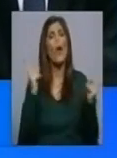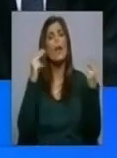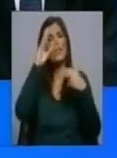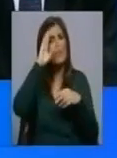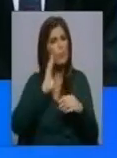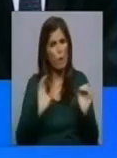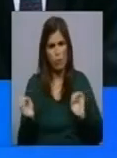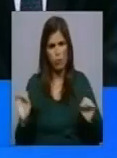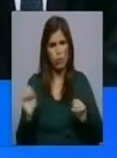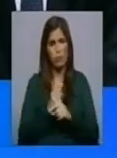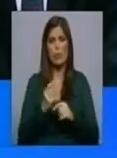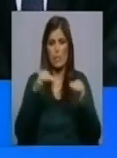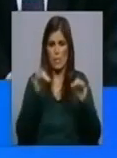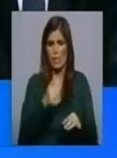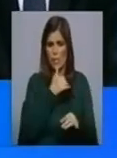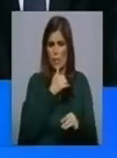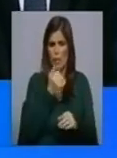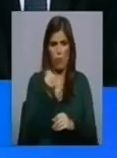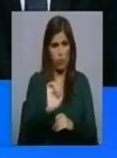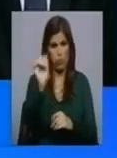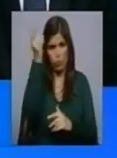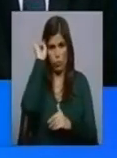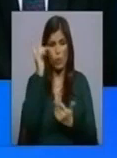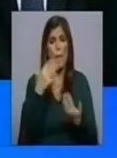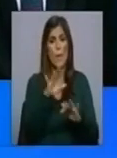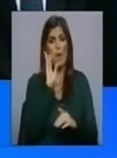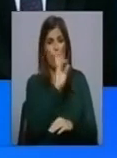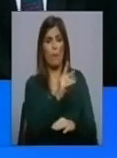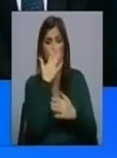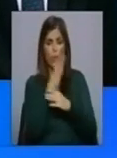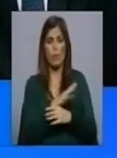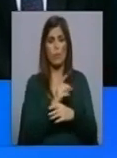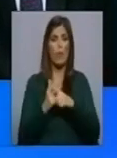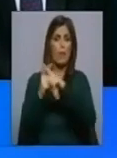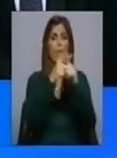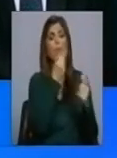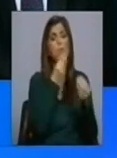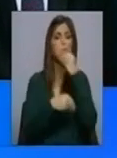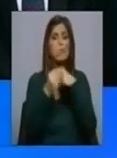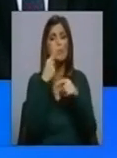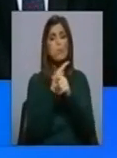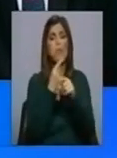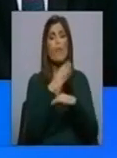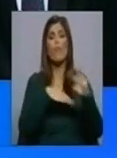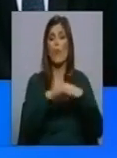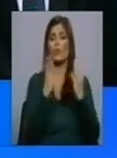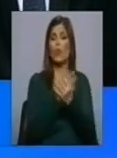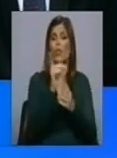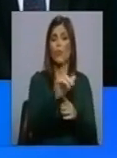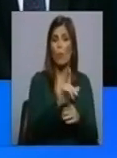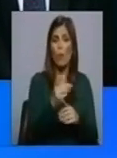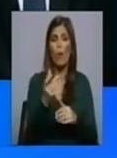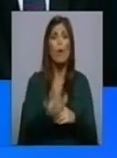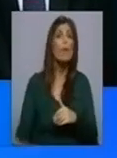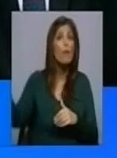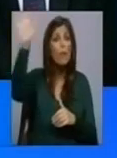Armadas, porque certamente que a decisão não foi delas, mas vemos, por exemplo, na distribuição de alimentos que apenas está a ser feita em Lisboa e não está a ser feita no resto